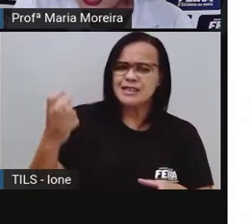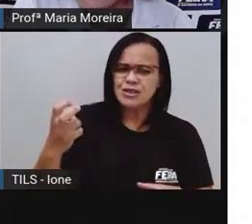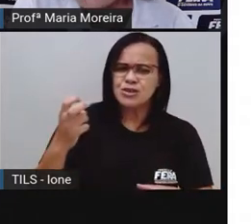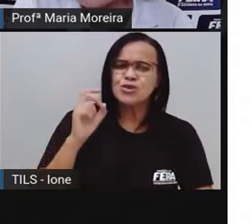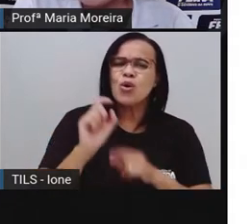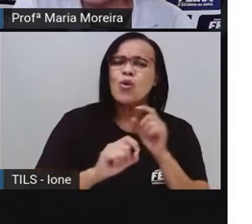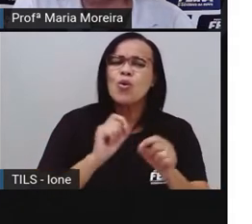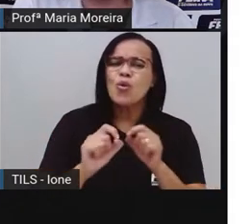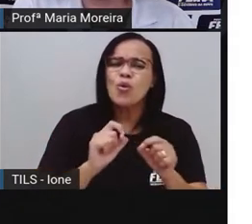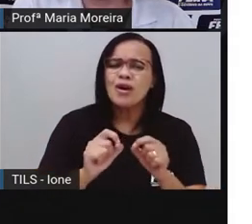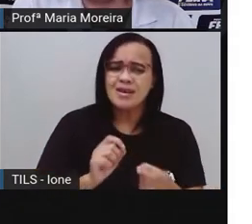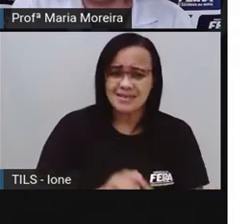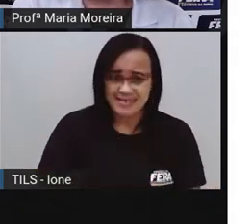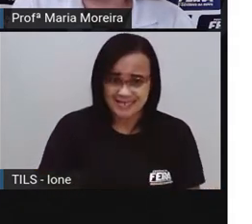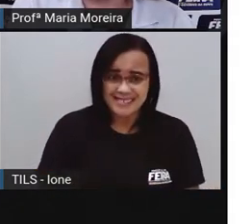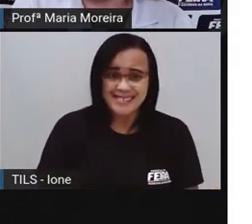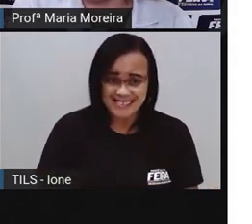hora?